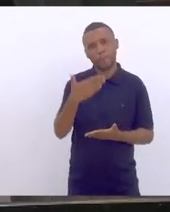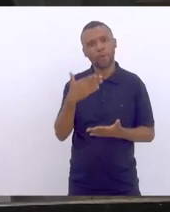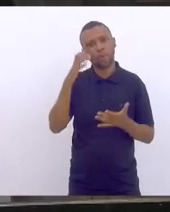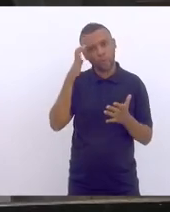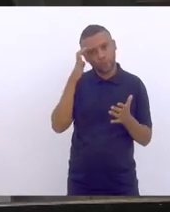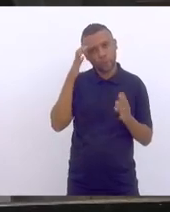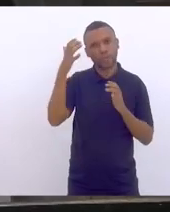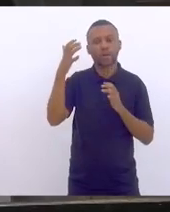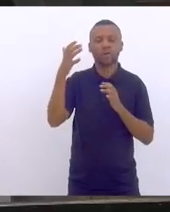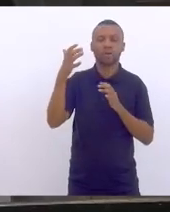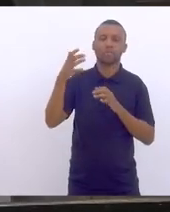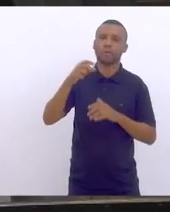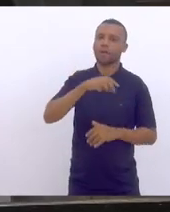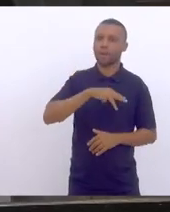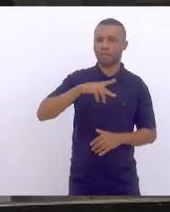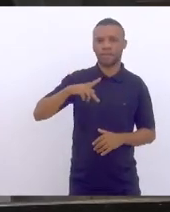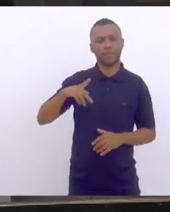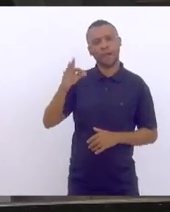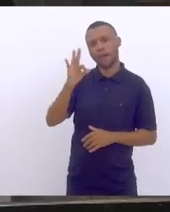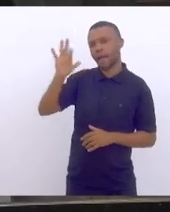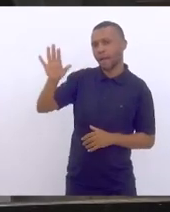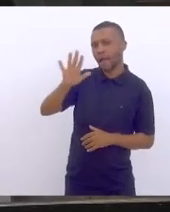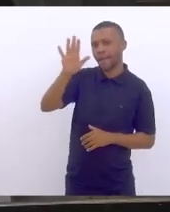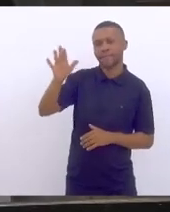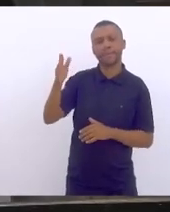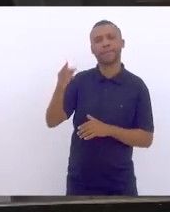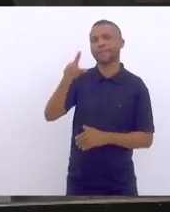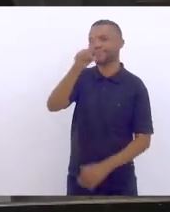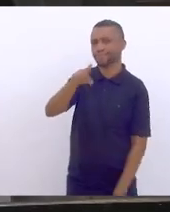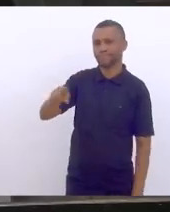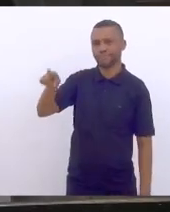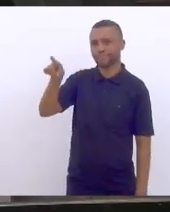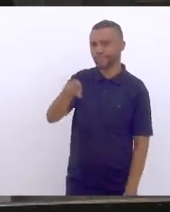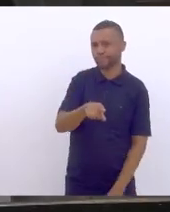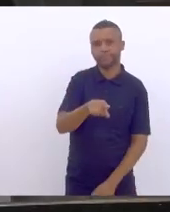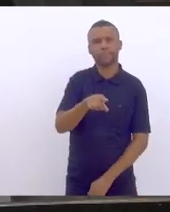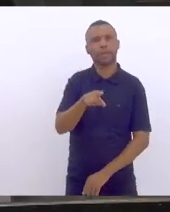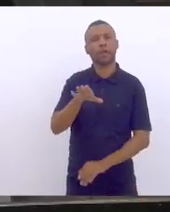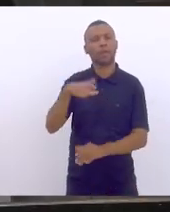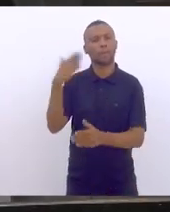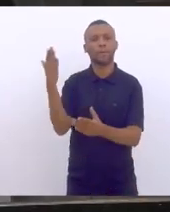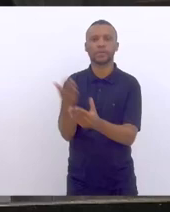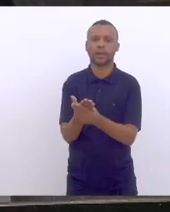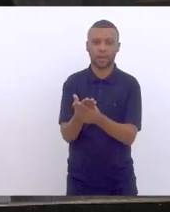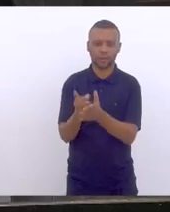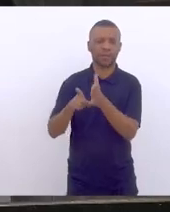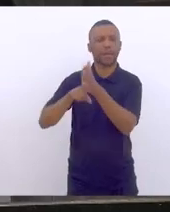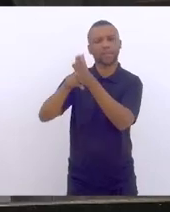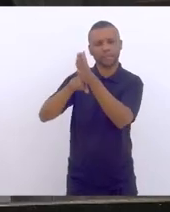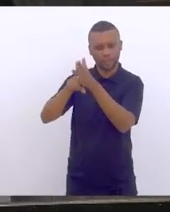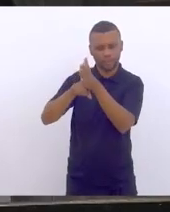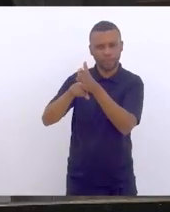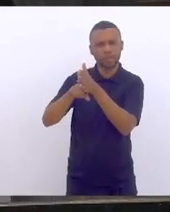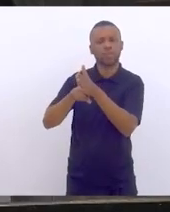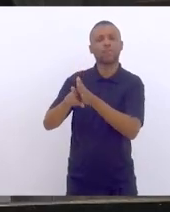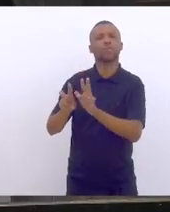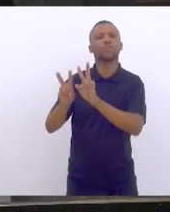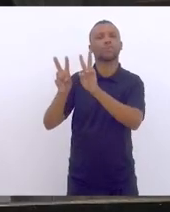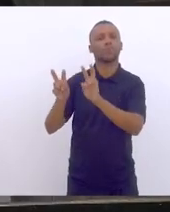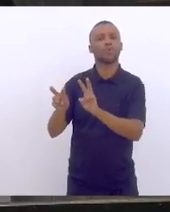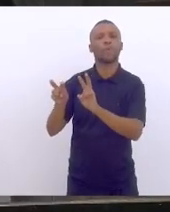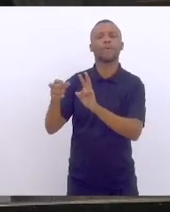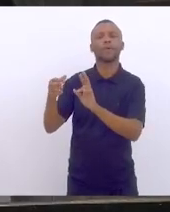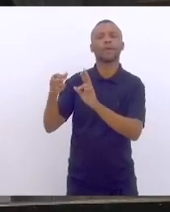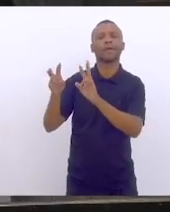tomada pelo Ministério Público Federal, que arquiva, arquiva cabalmente as investigações sobre